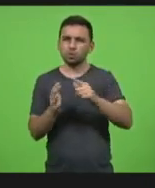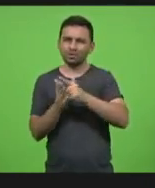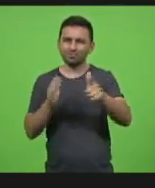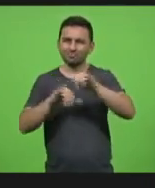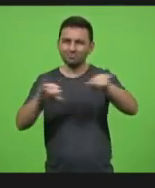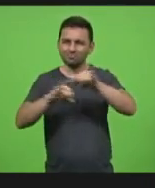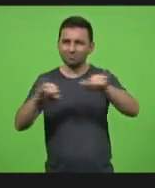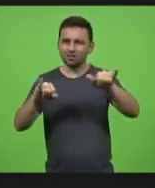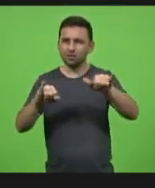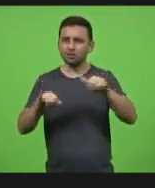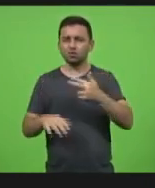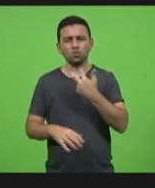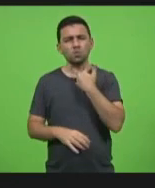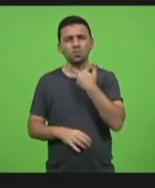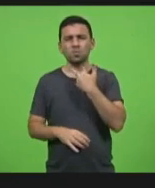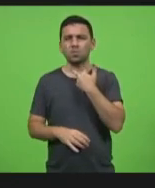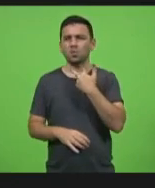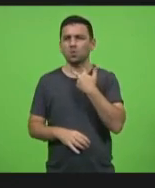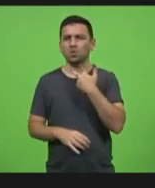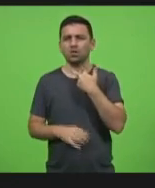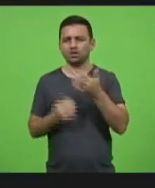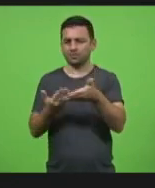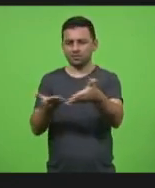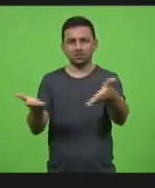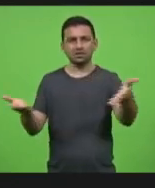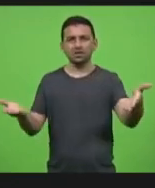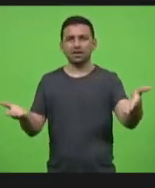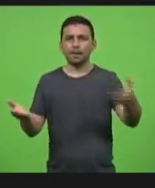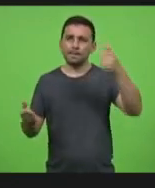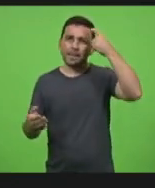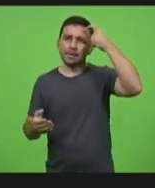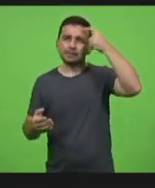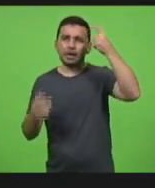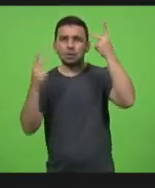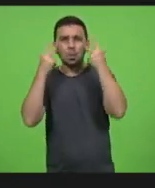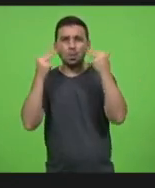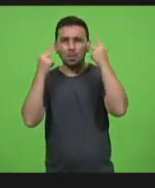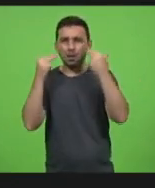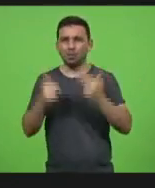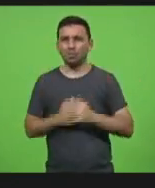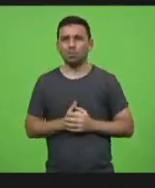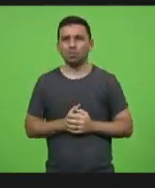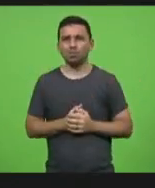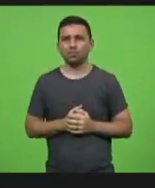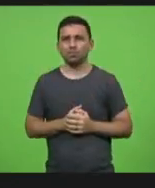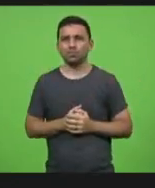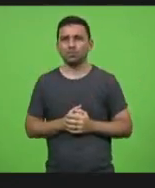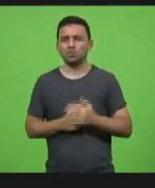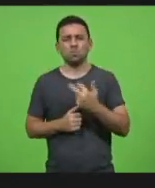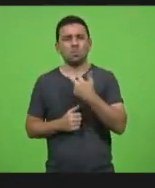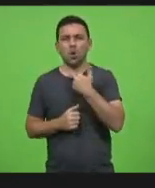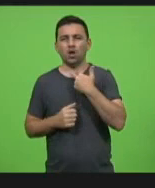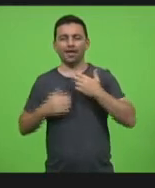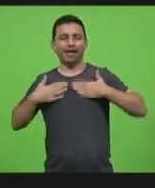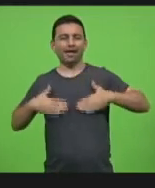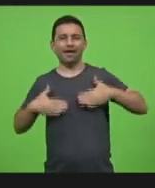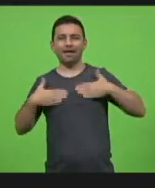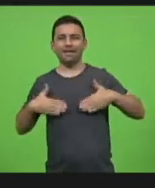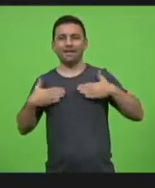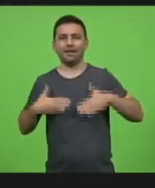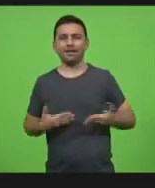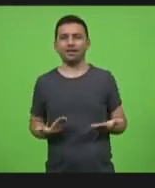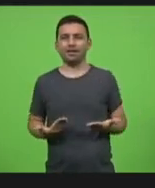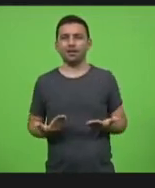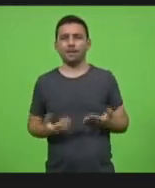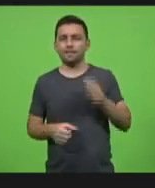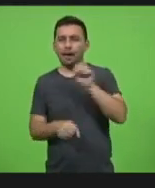não pode achar isso natural também não pode suavizar não pode parar de